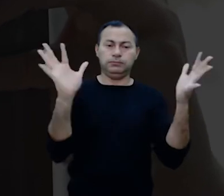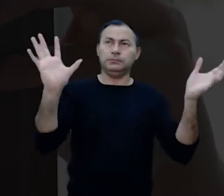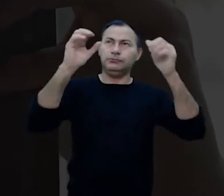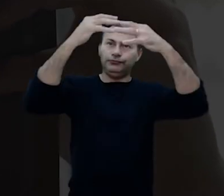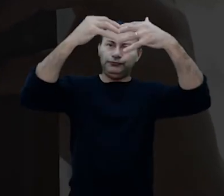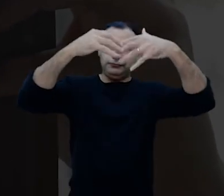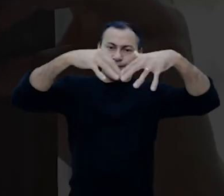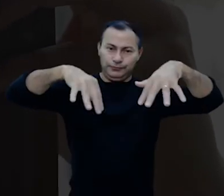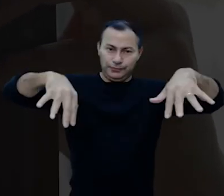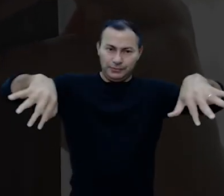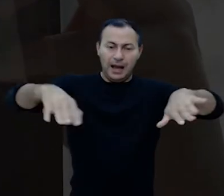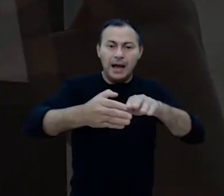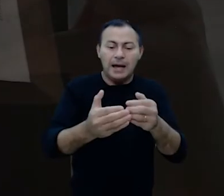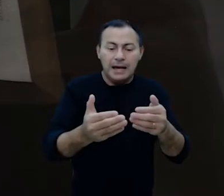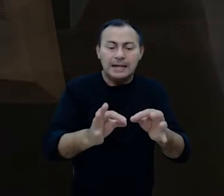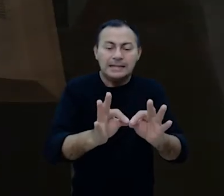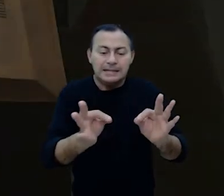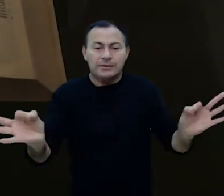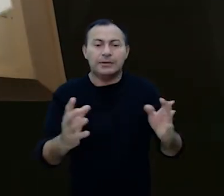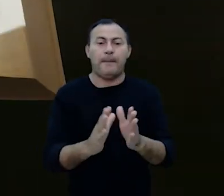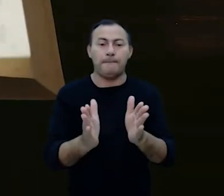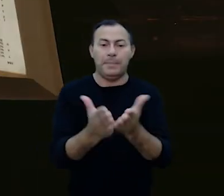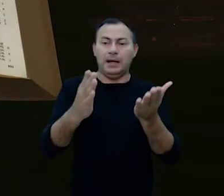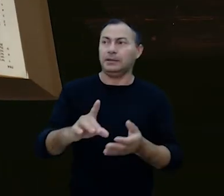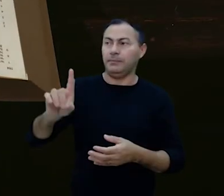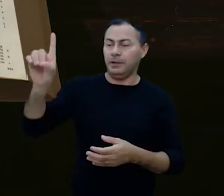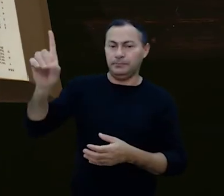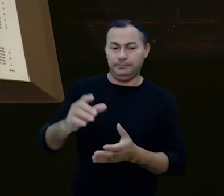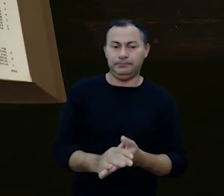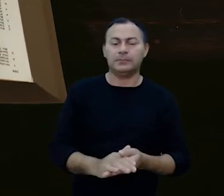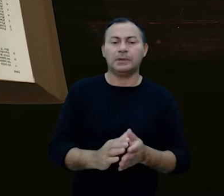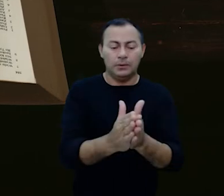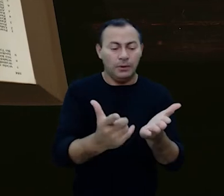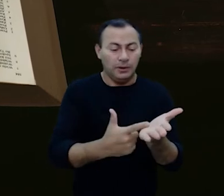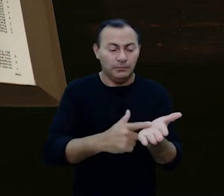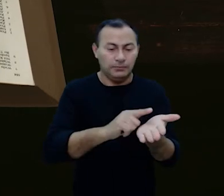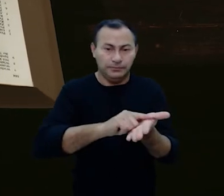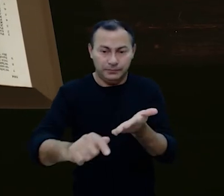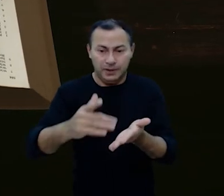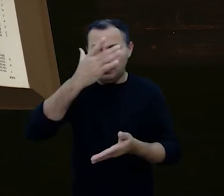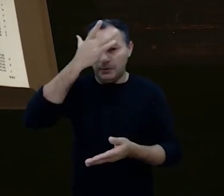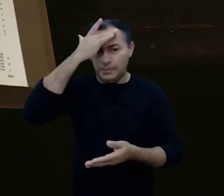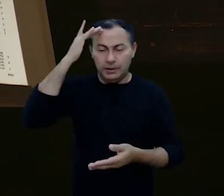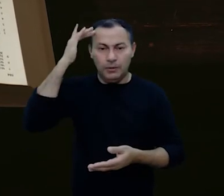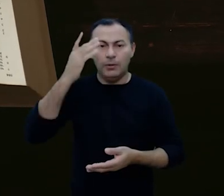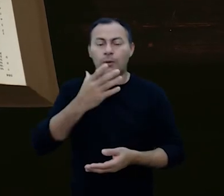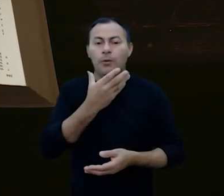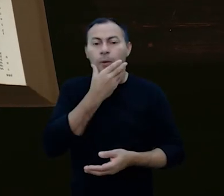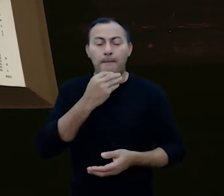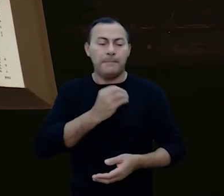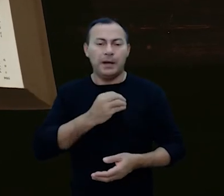em dois de alto abaixo. Esse é um dos grandes milagres da Bíblia. No livro de Gênesis, nós lemos que quando o homem pecou,